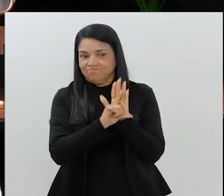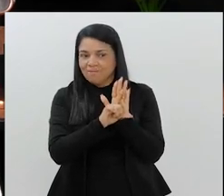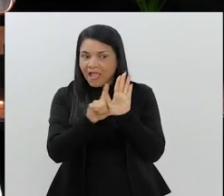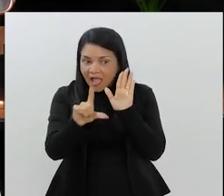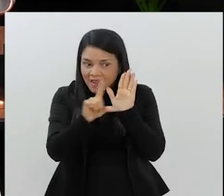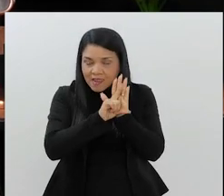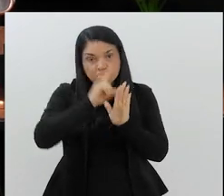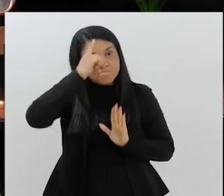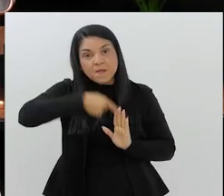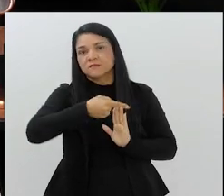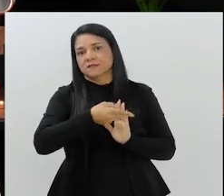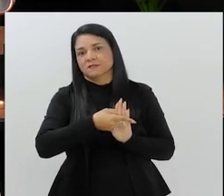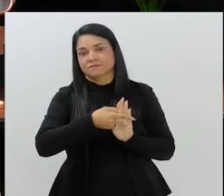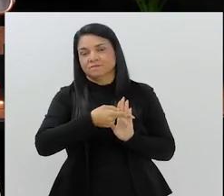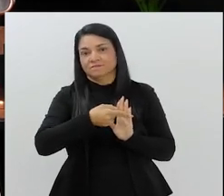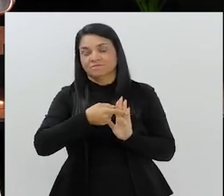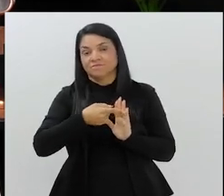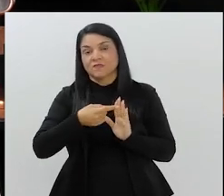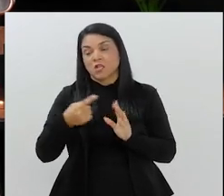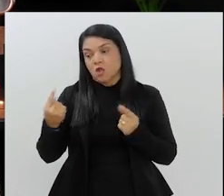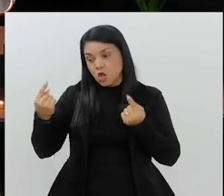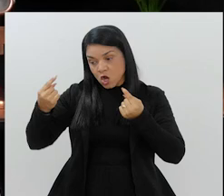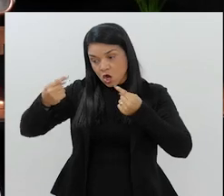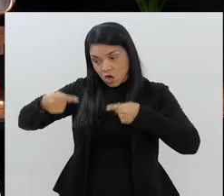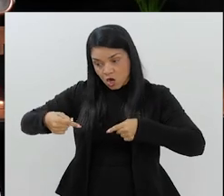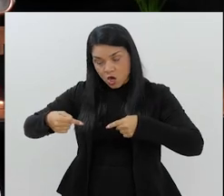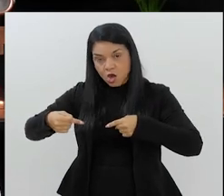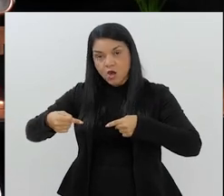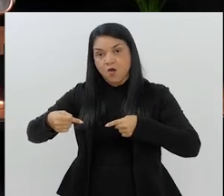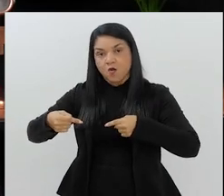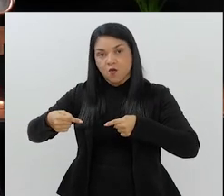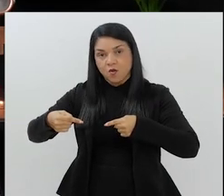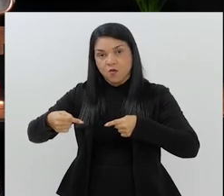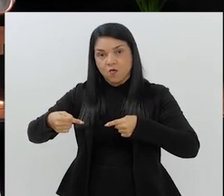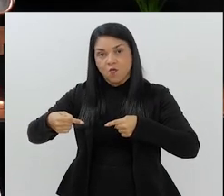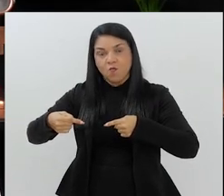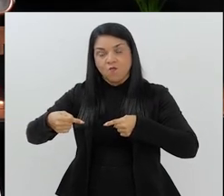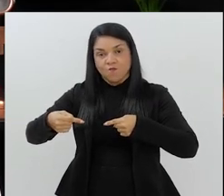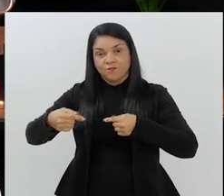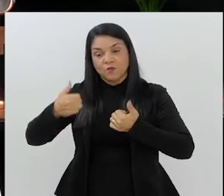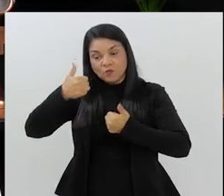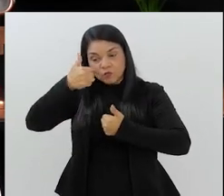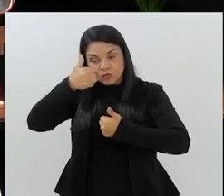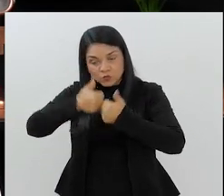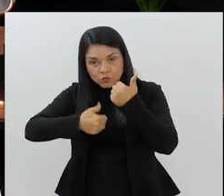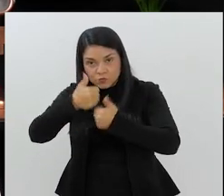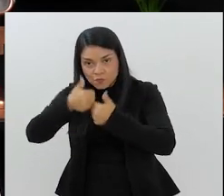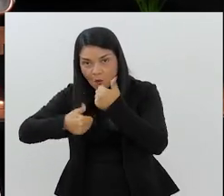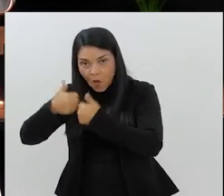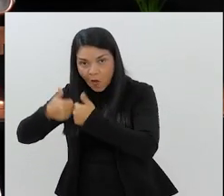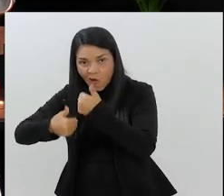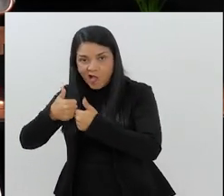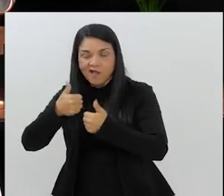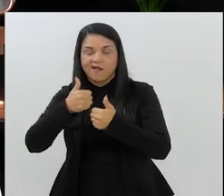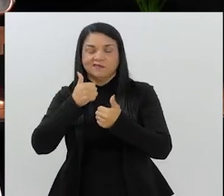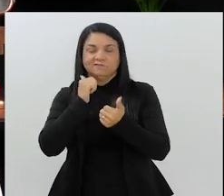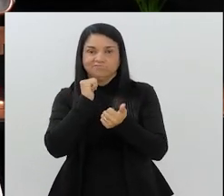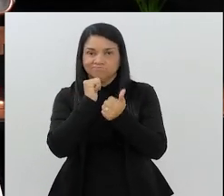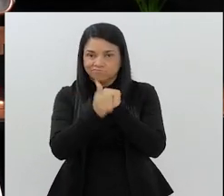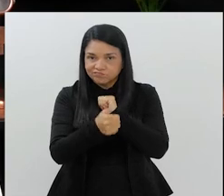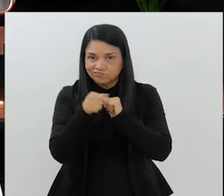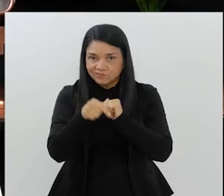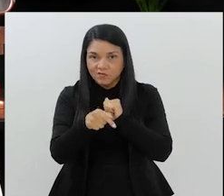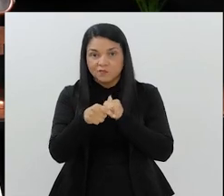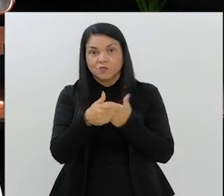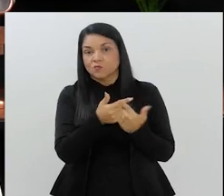Nada. Nada está acima de uma lei. Então, ele concorreu e, felizmente, no caso, para o esporte olímpico,